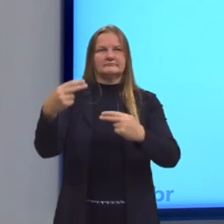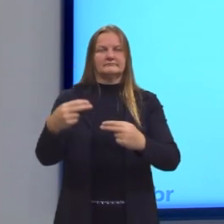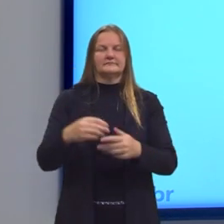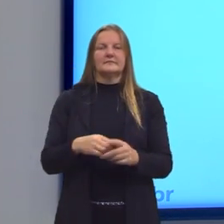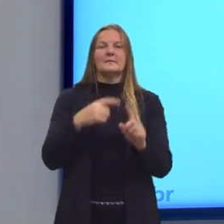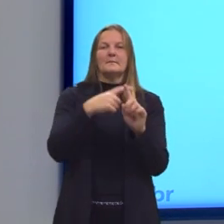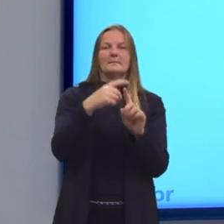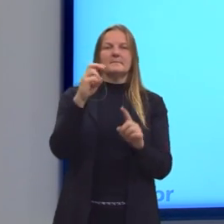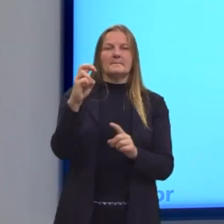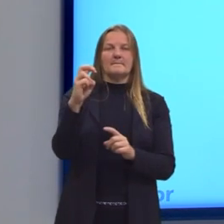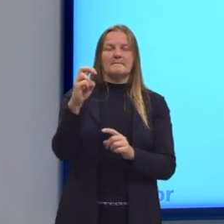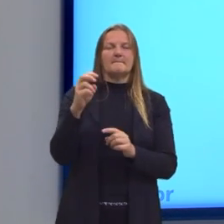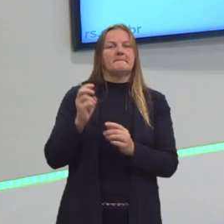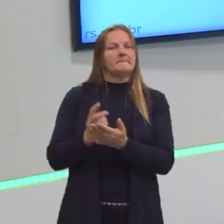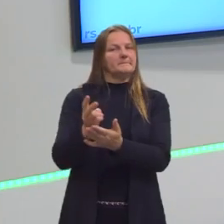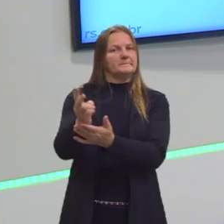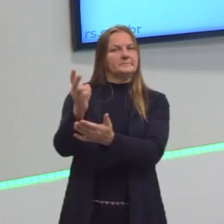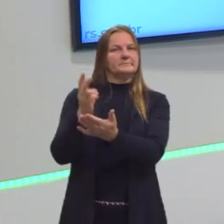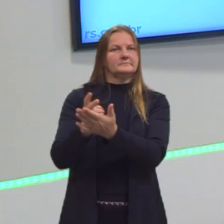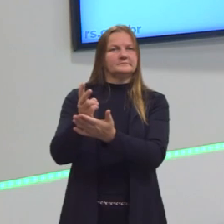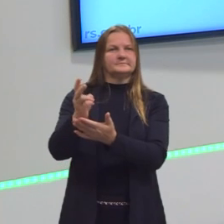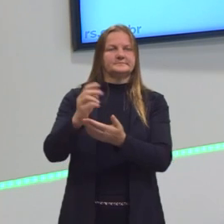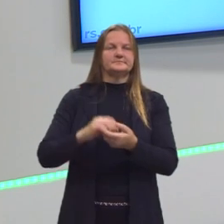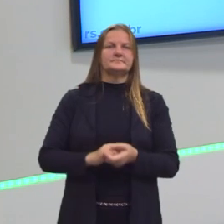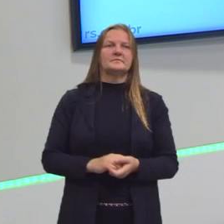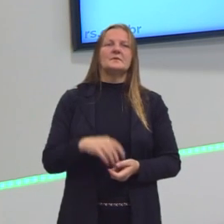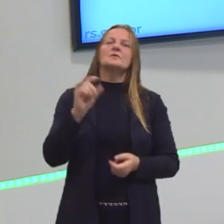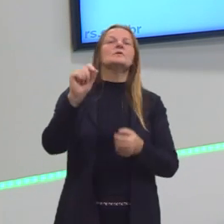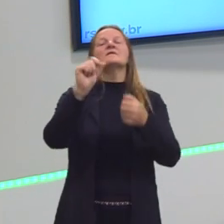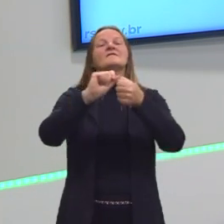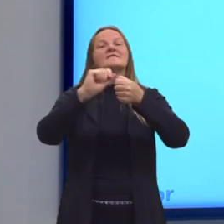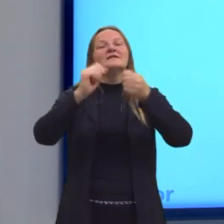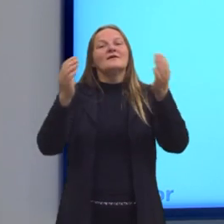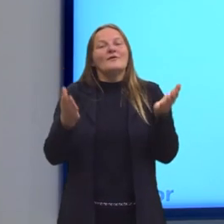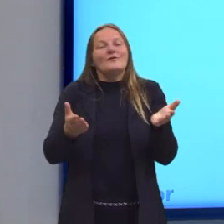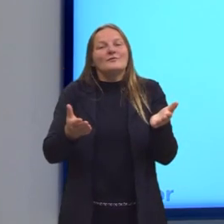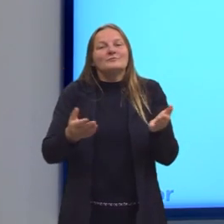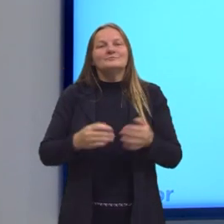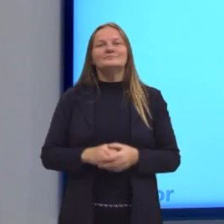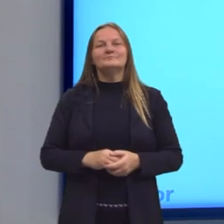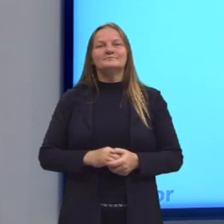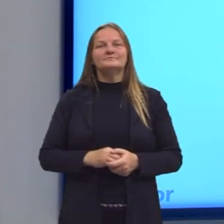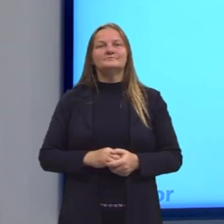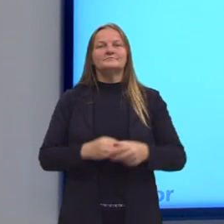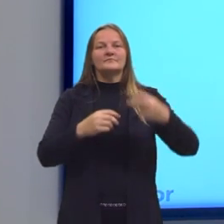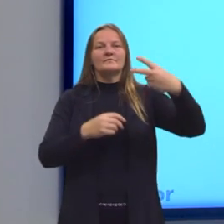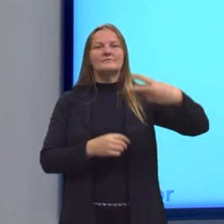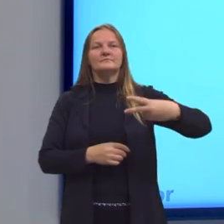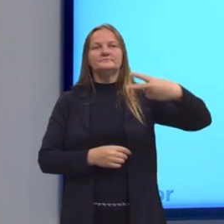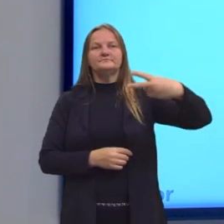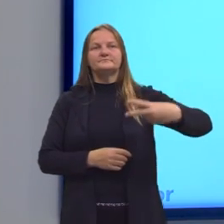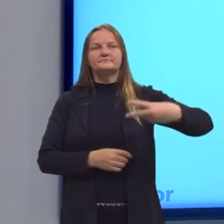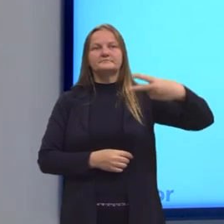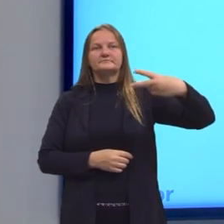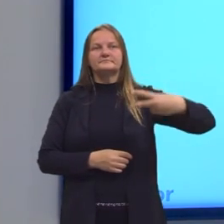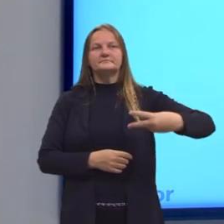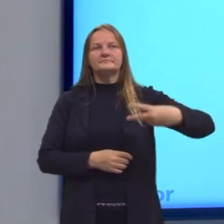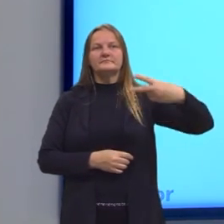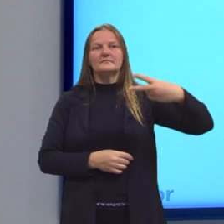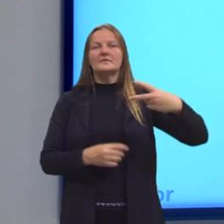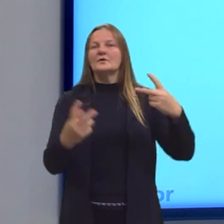ali do final que permanece. O que eu posso fazer agora? Eu tenho esses dois termos e esses dois termos, eles são